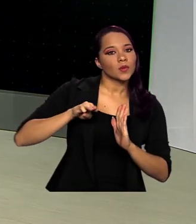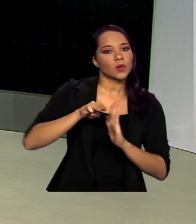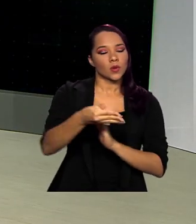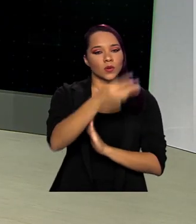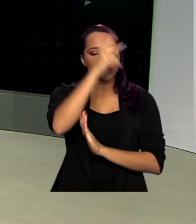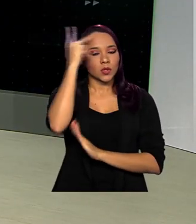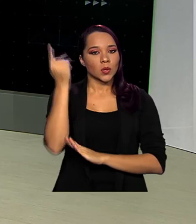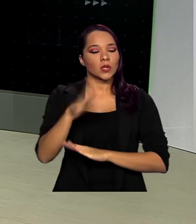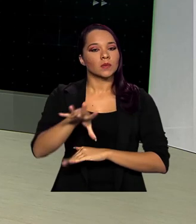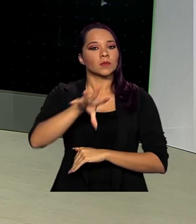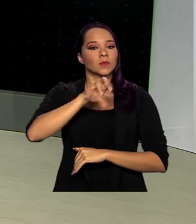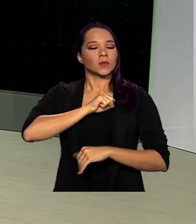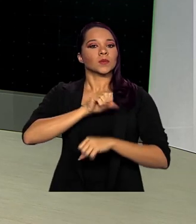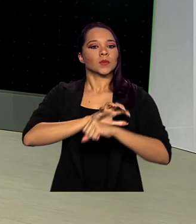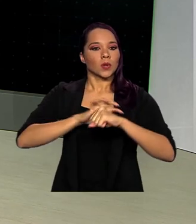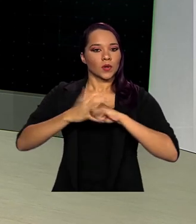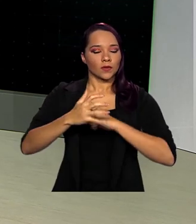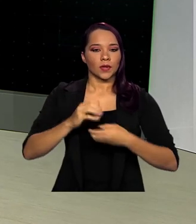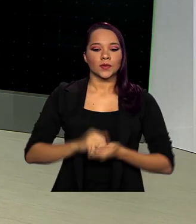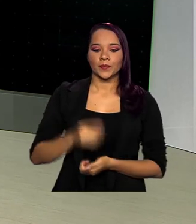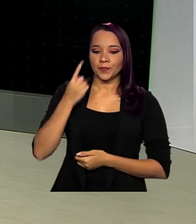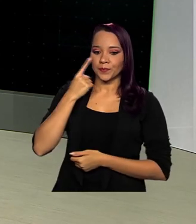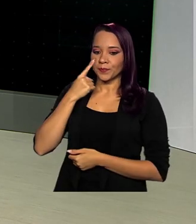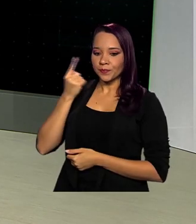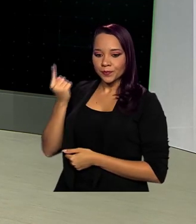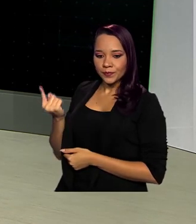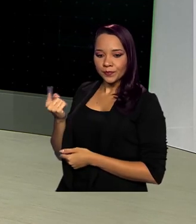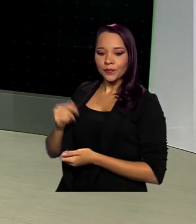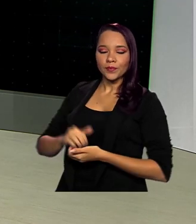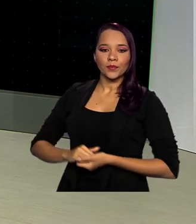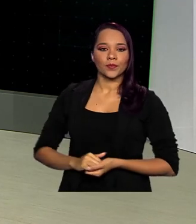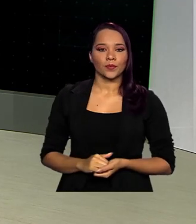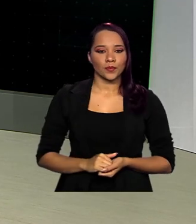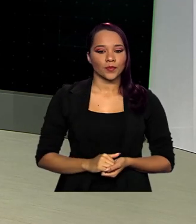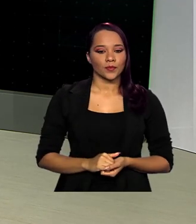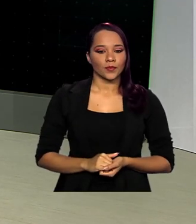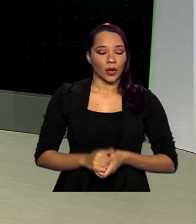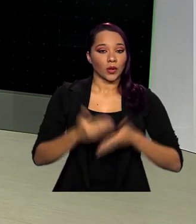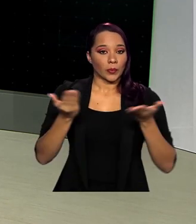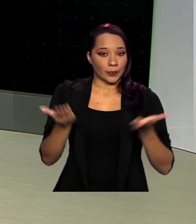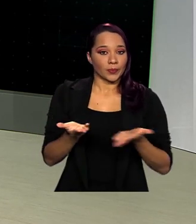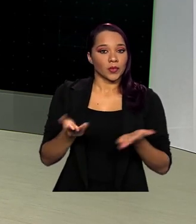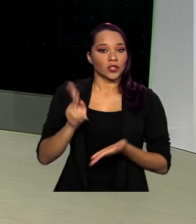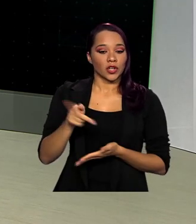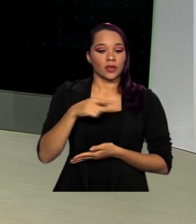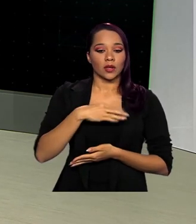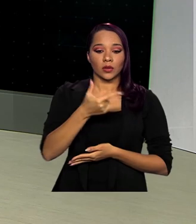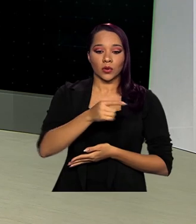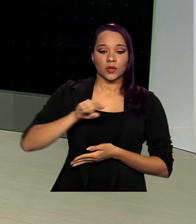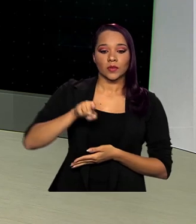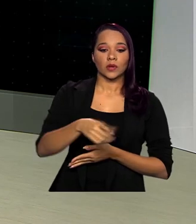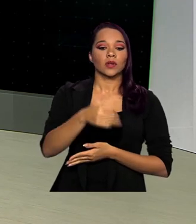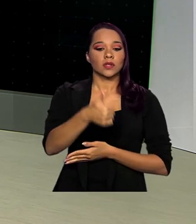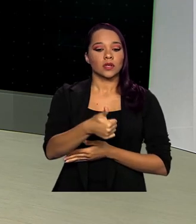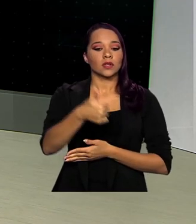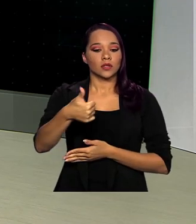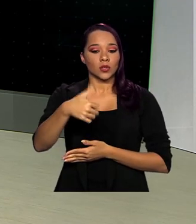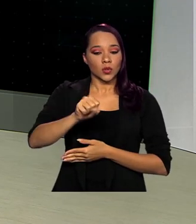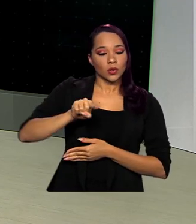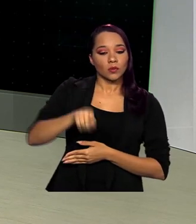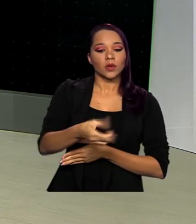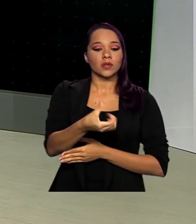infectados pelo novo coronavírus. Vamos ver aqui na tela, né? Atualmente já estamos com 2.118